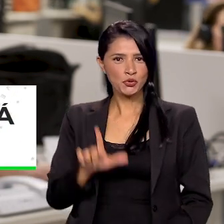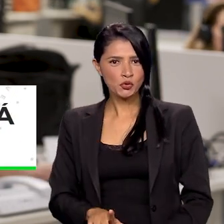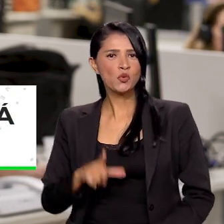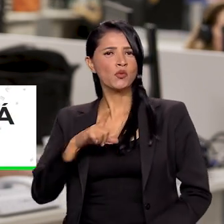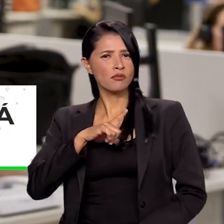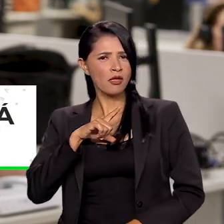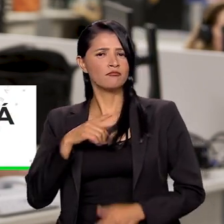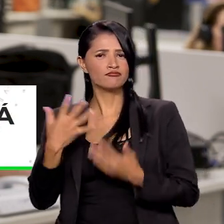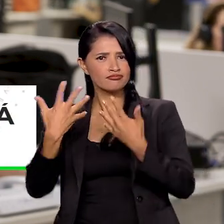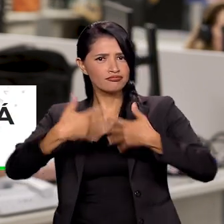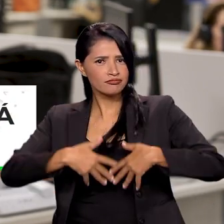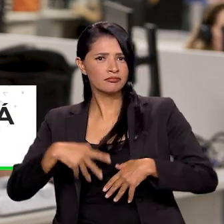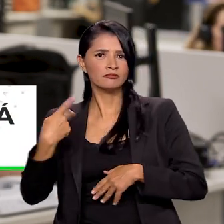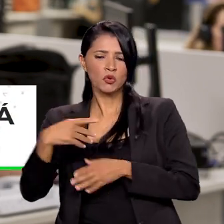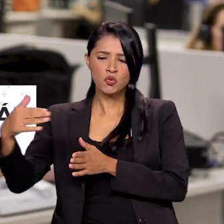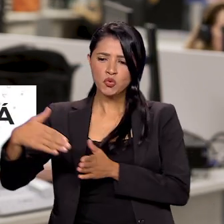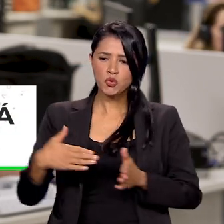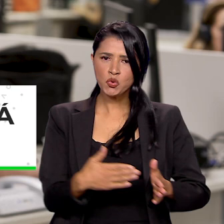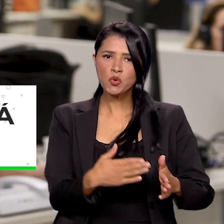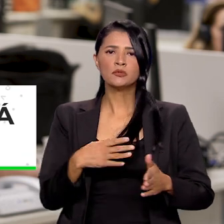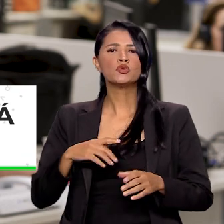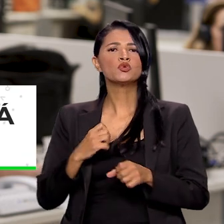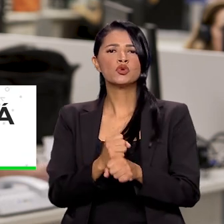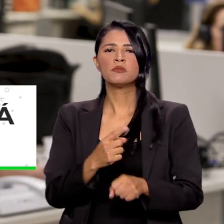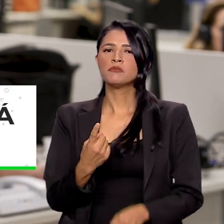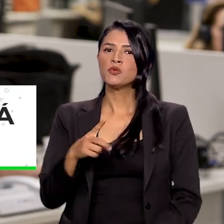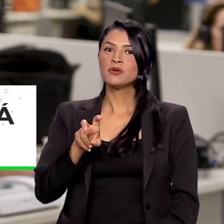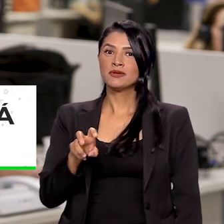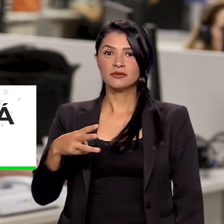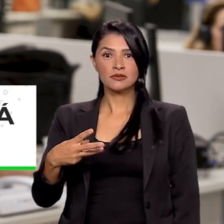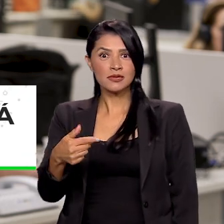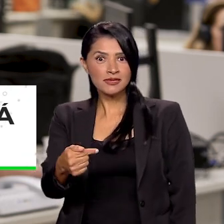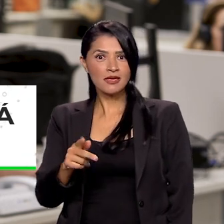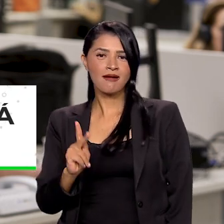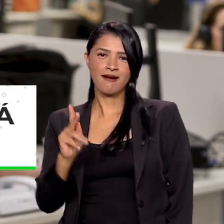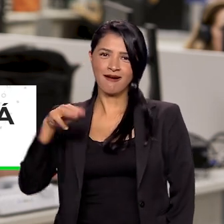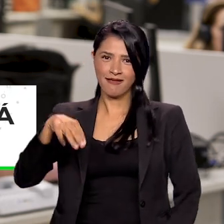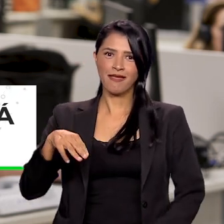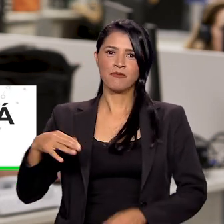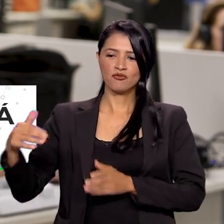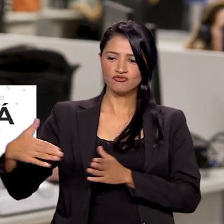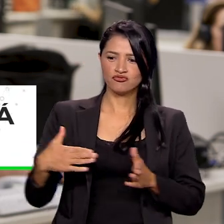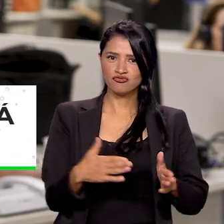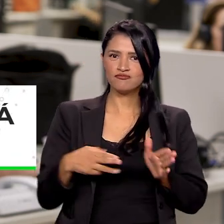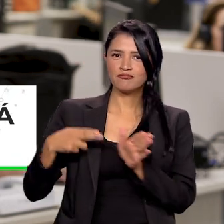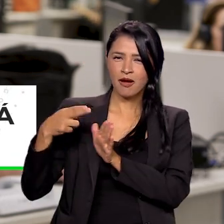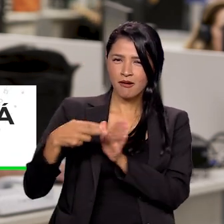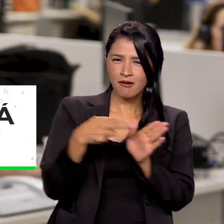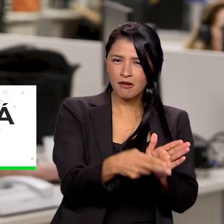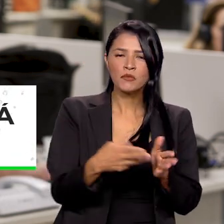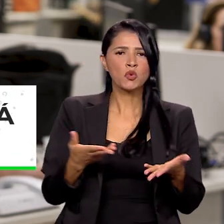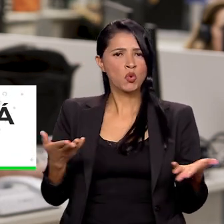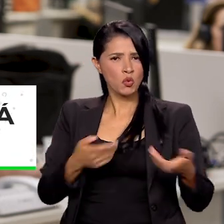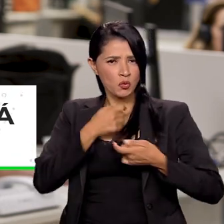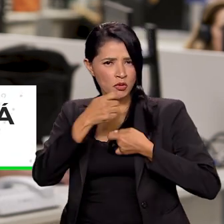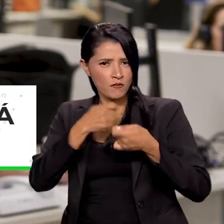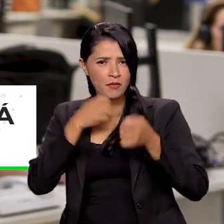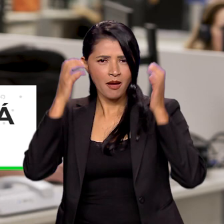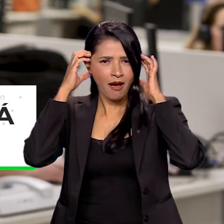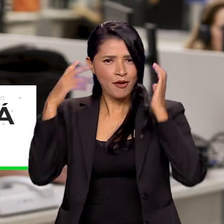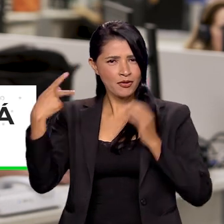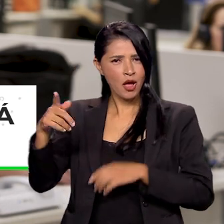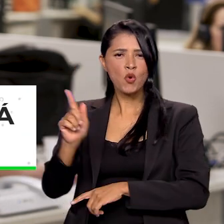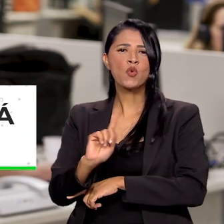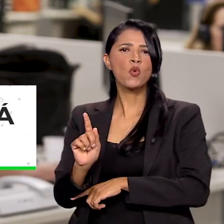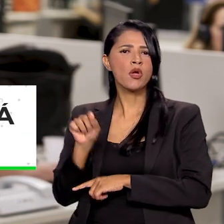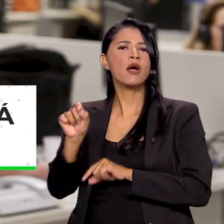-Sul, colocando em funcionamento uma rota de 1.537 quilômetros de trilhos. Hoje, em entrevista para